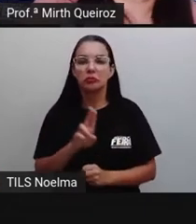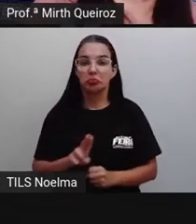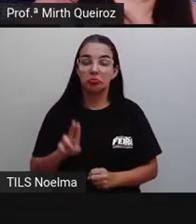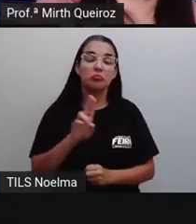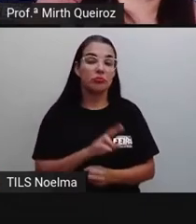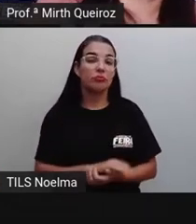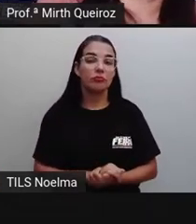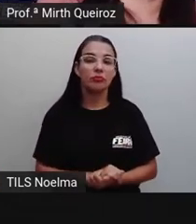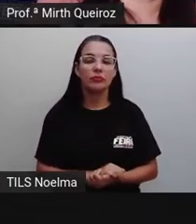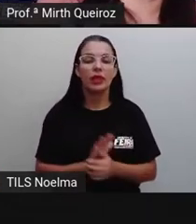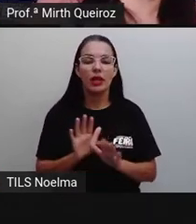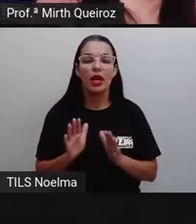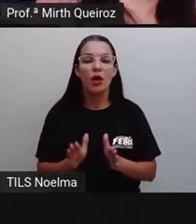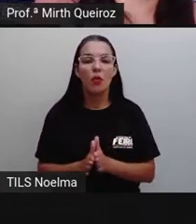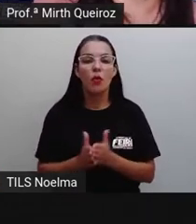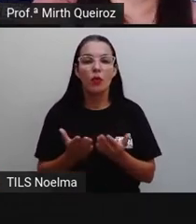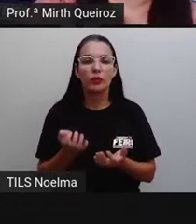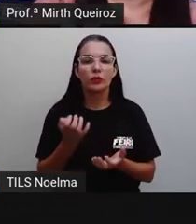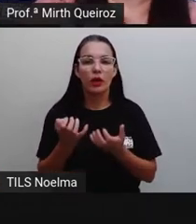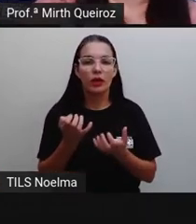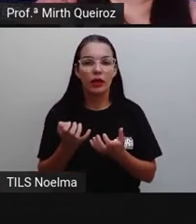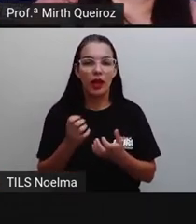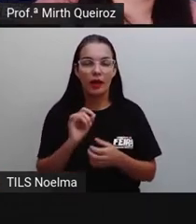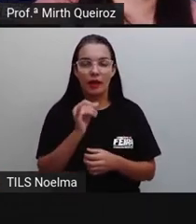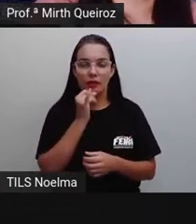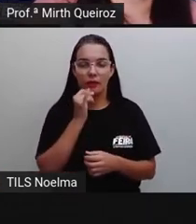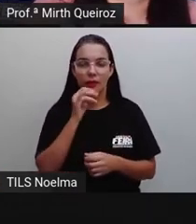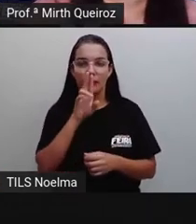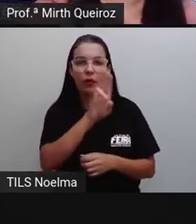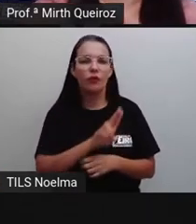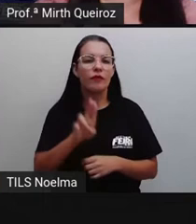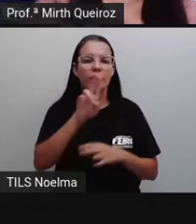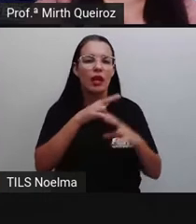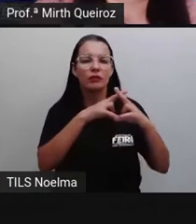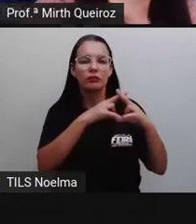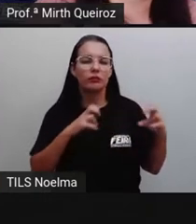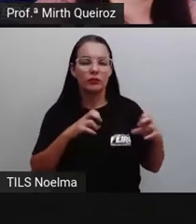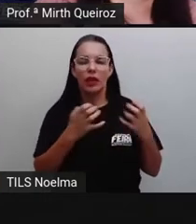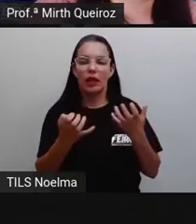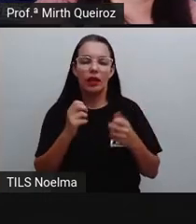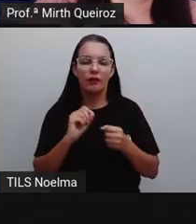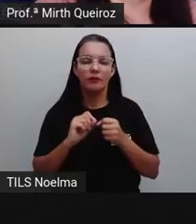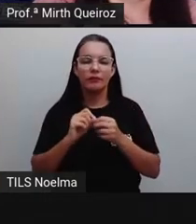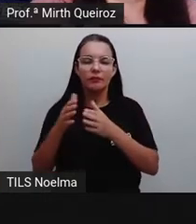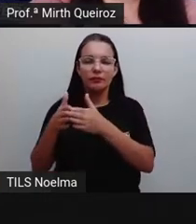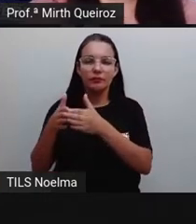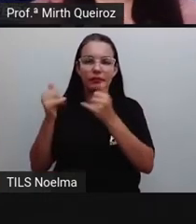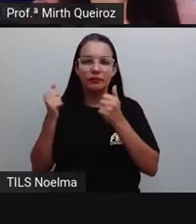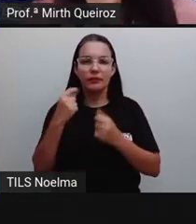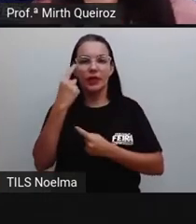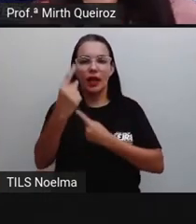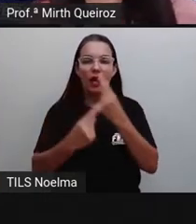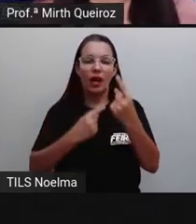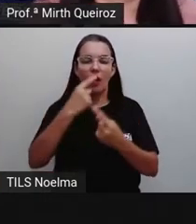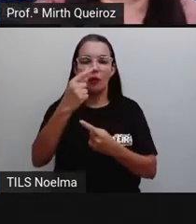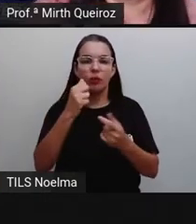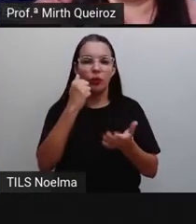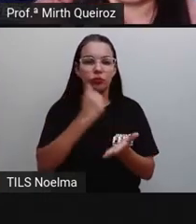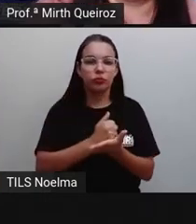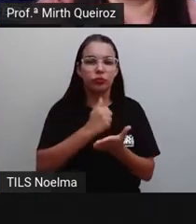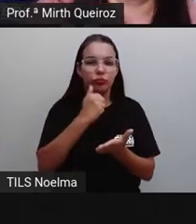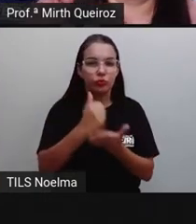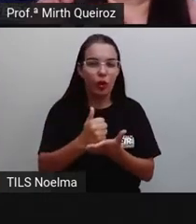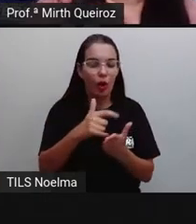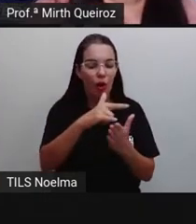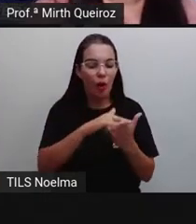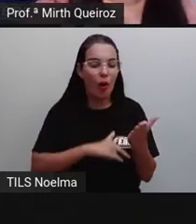Quando você quer... No meio acadêmico, por exemplo, nas universidades, quando você quer solicitar algum documento,